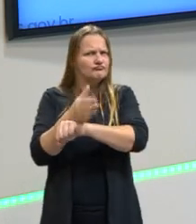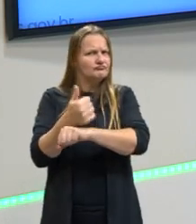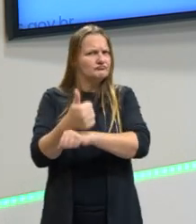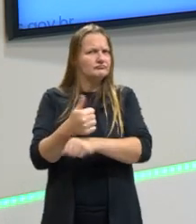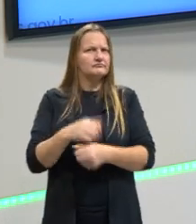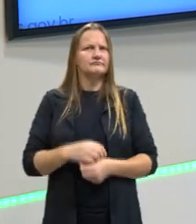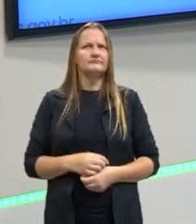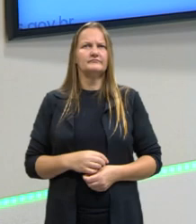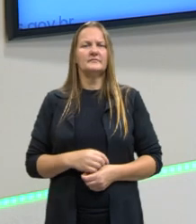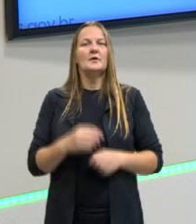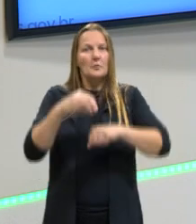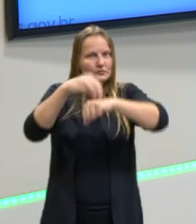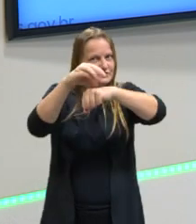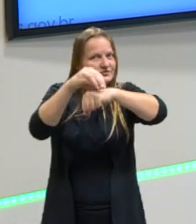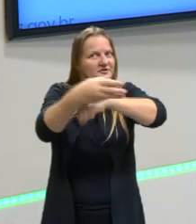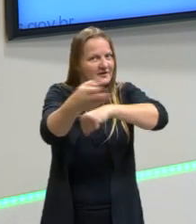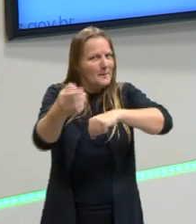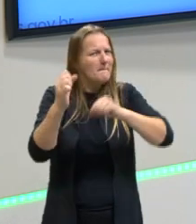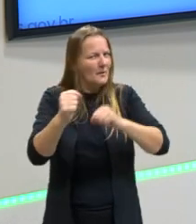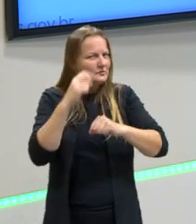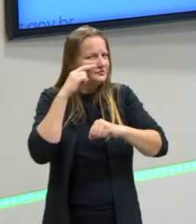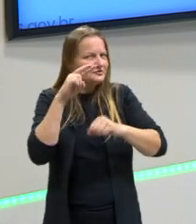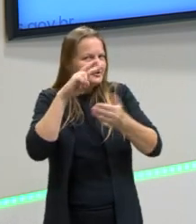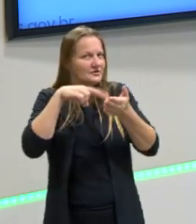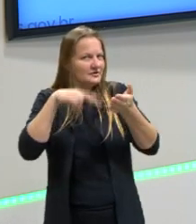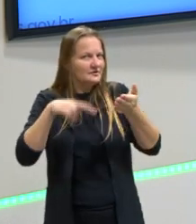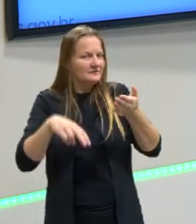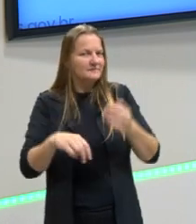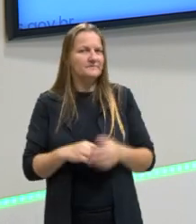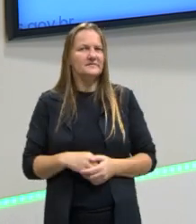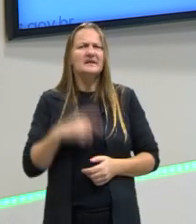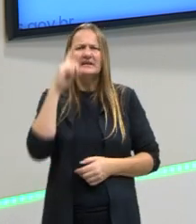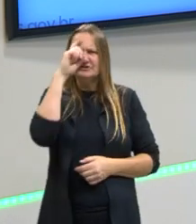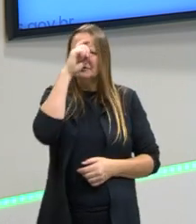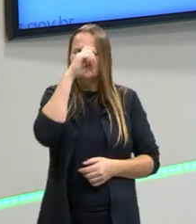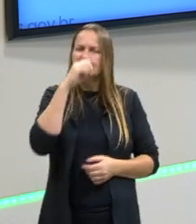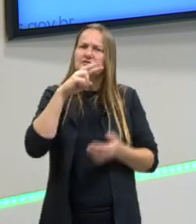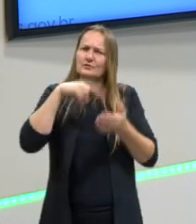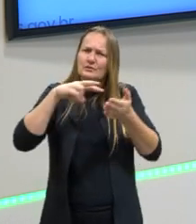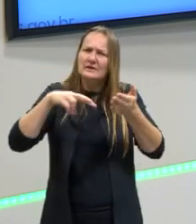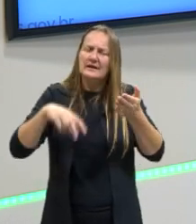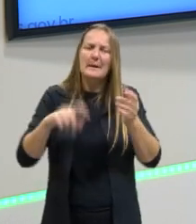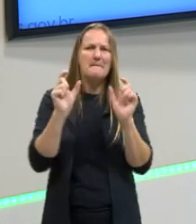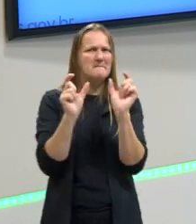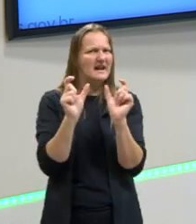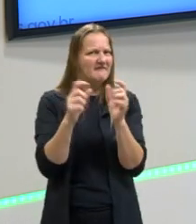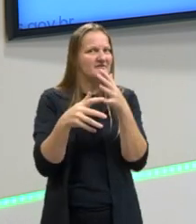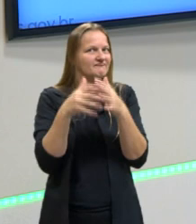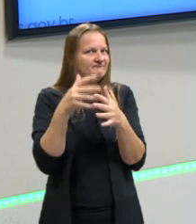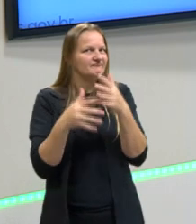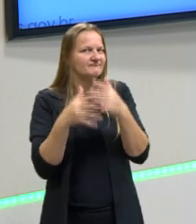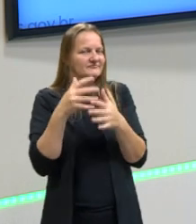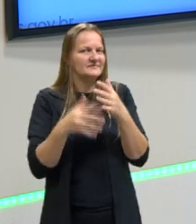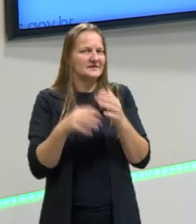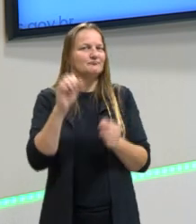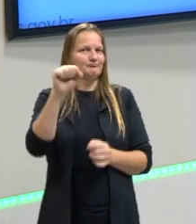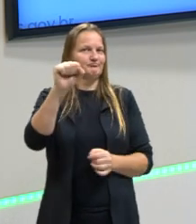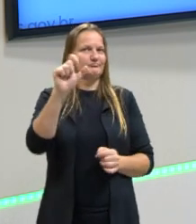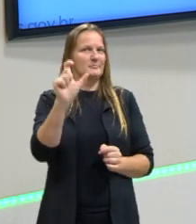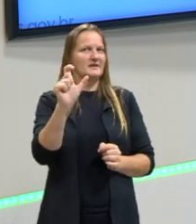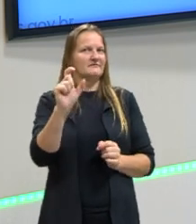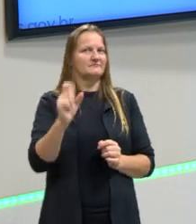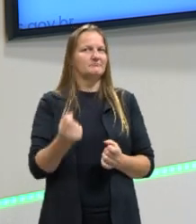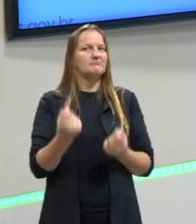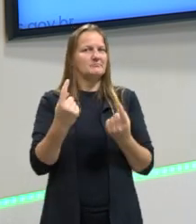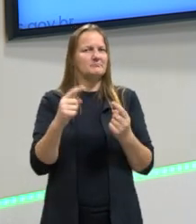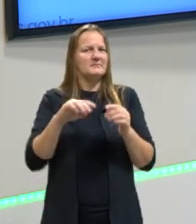Inclusive, eu recomendo a leitura dele. Ah, é difícil de ler? As palavras são meio complicadas? Até são. Mas